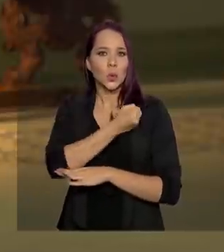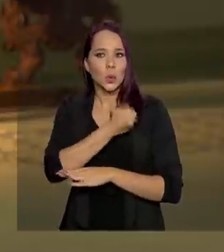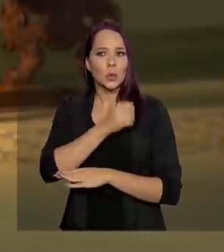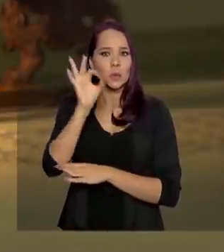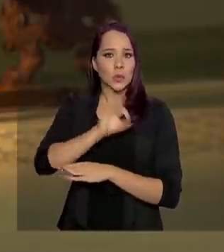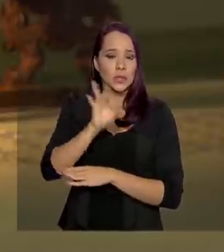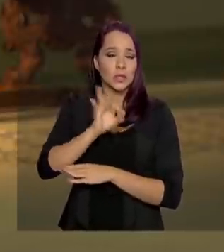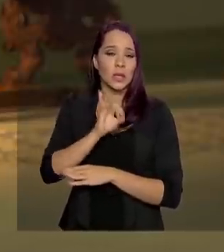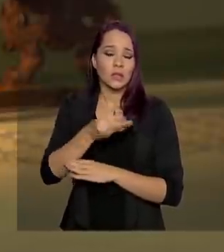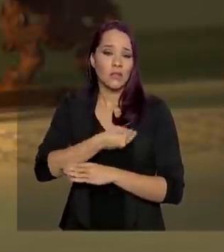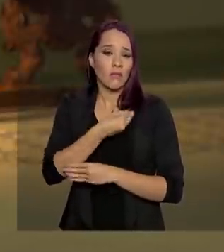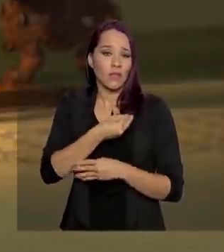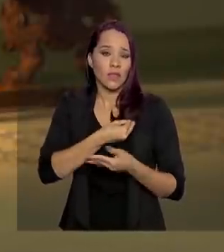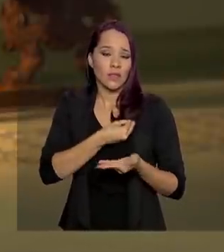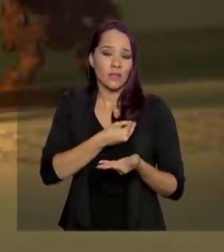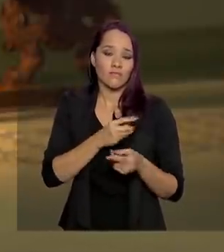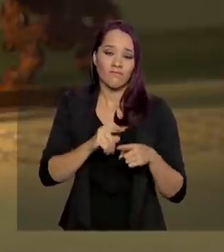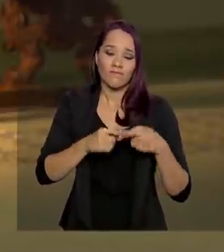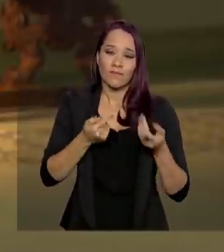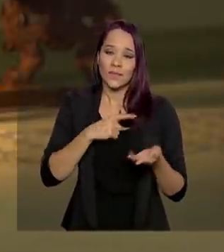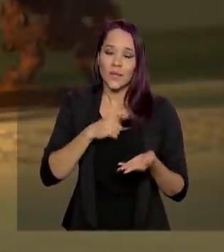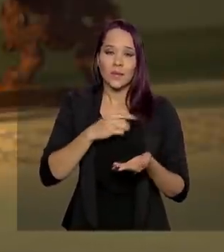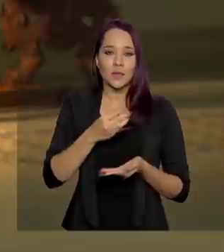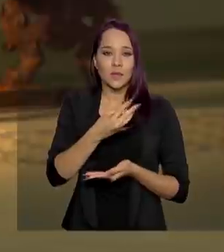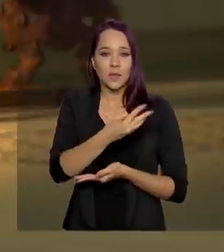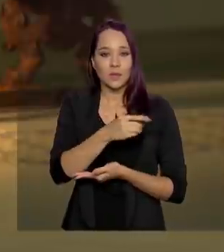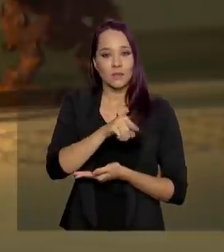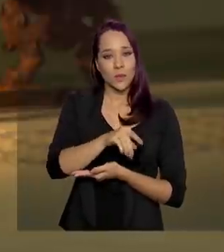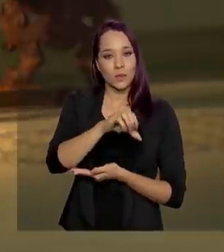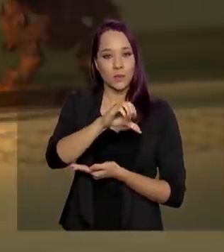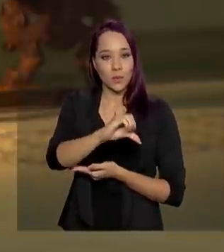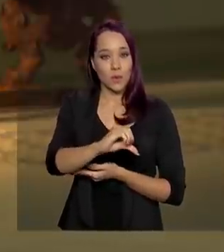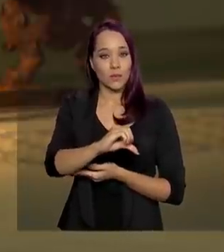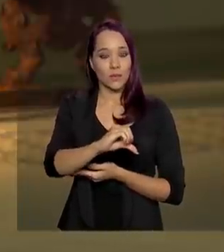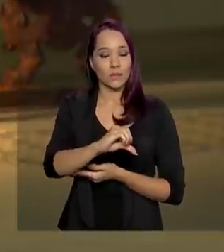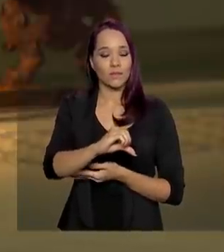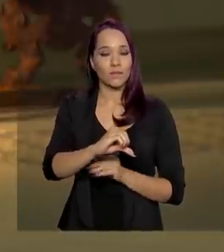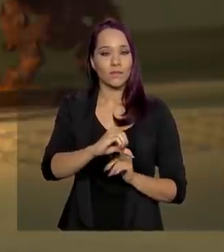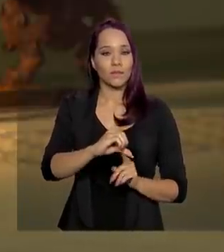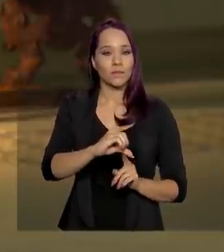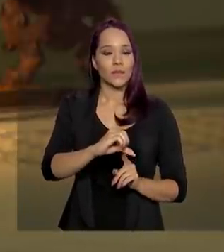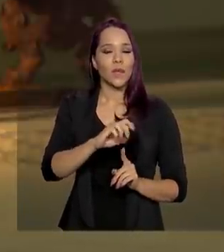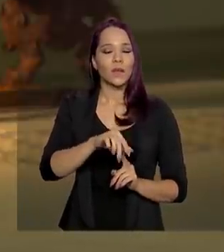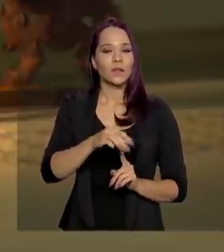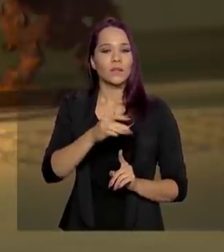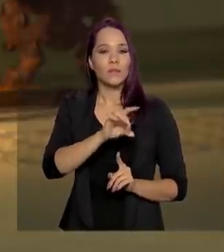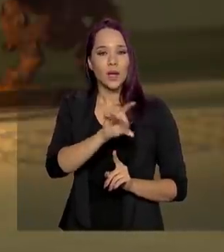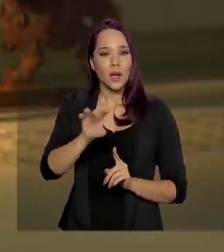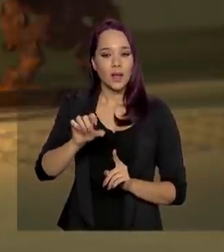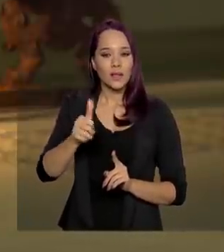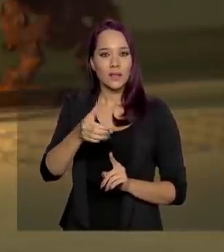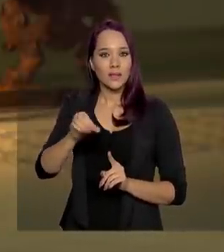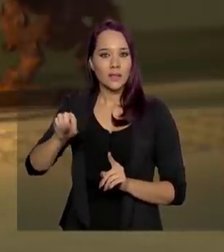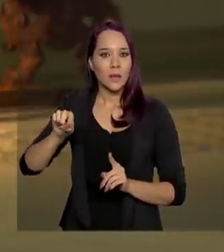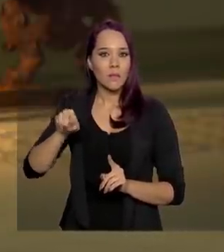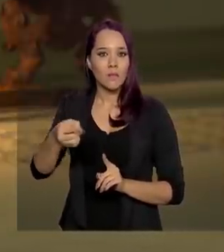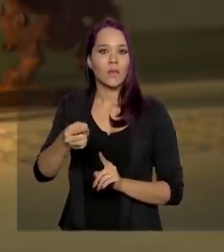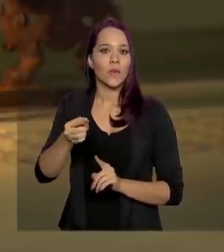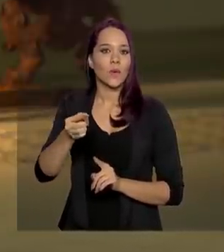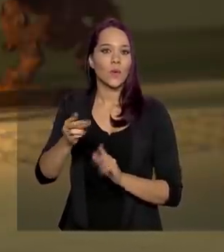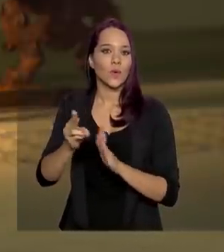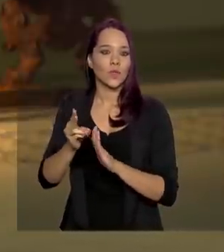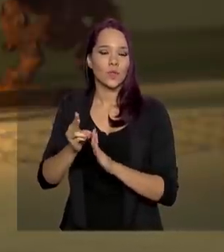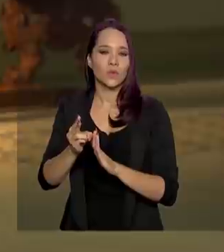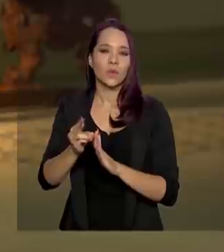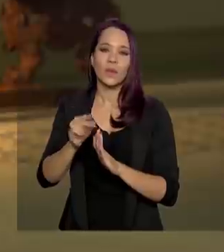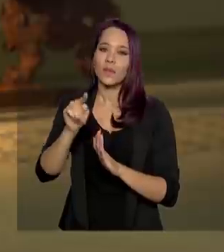percentuais à vida. Mas nós temos aí 3.9 para cada 100 mil. Ou seja, é